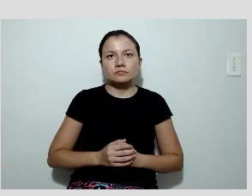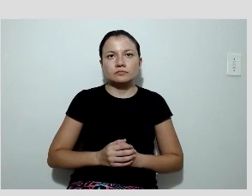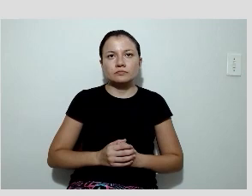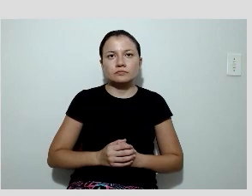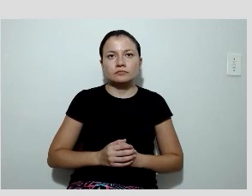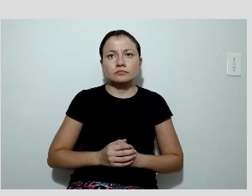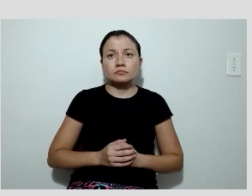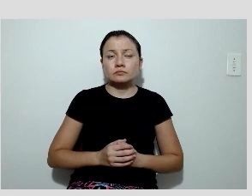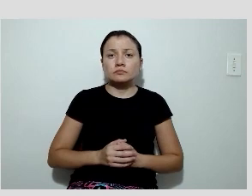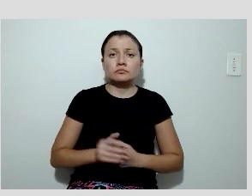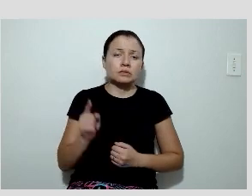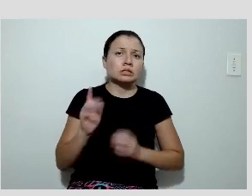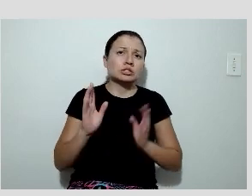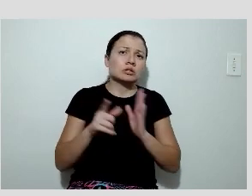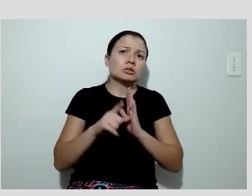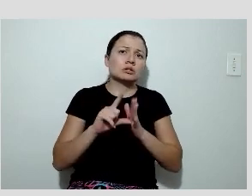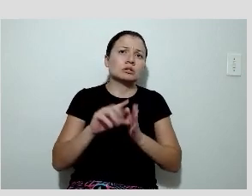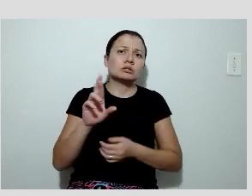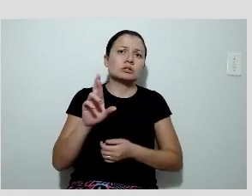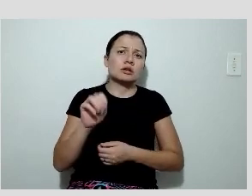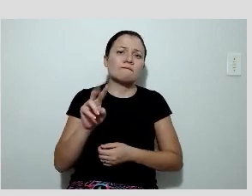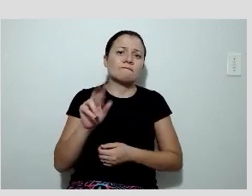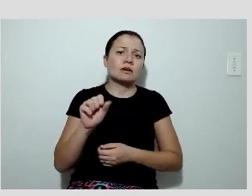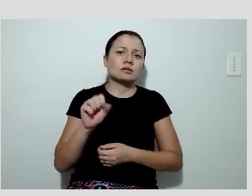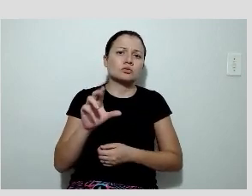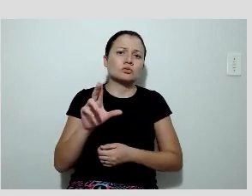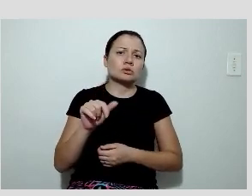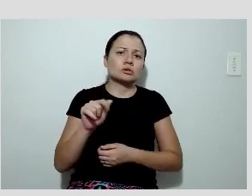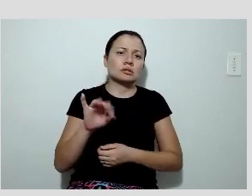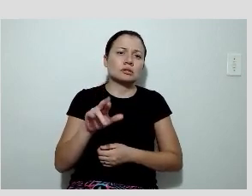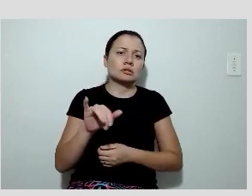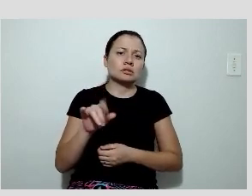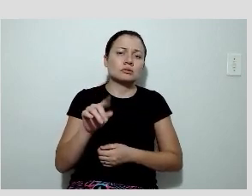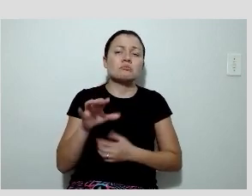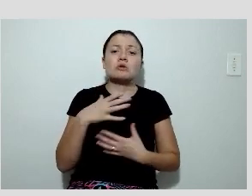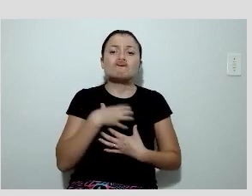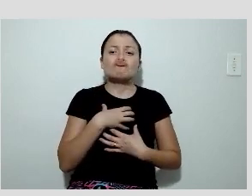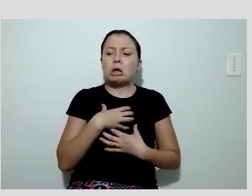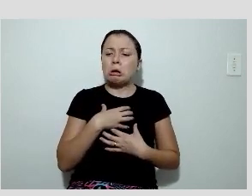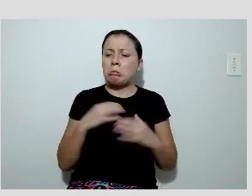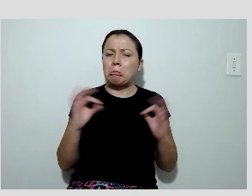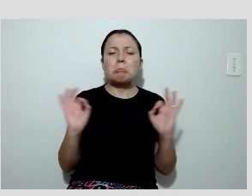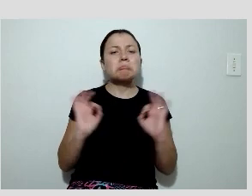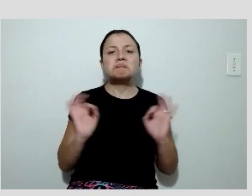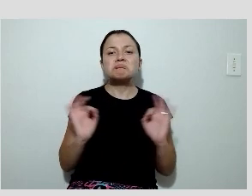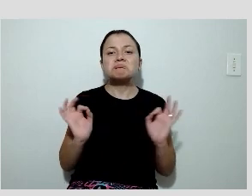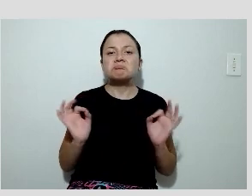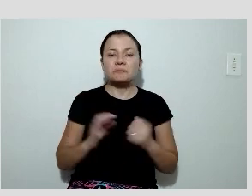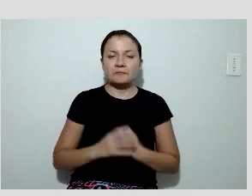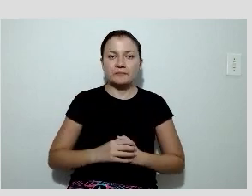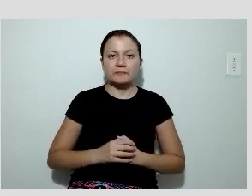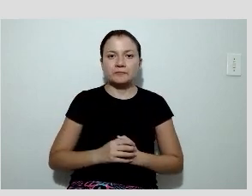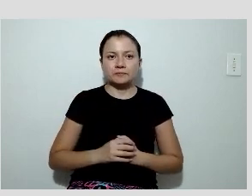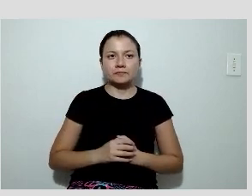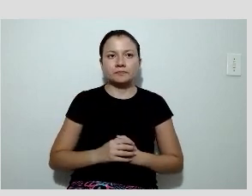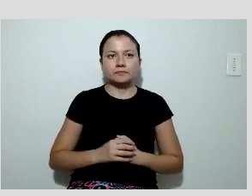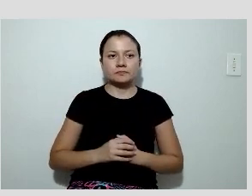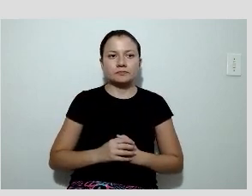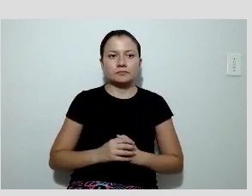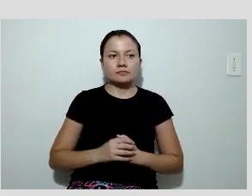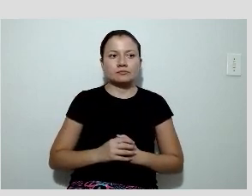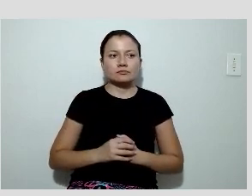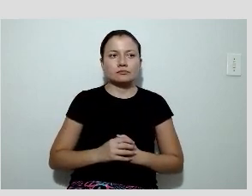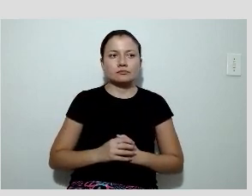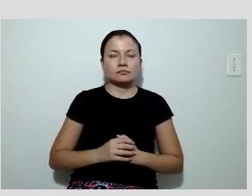já revascularizado previamente, ele está assintomático e esse paciente está